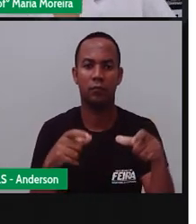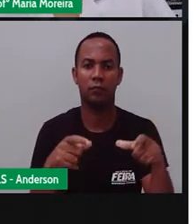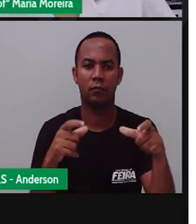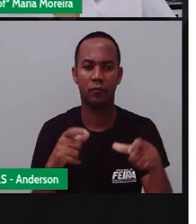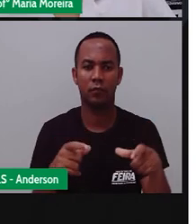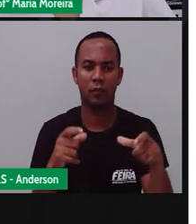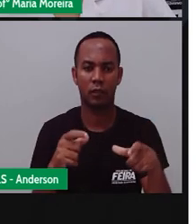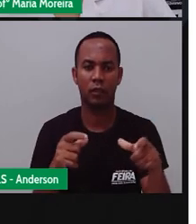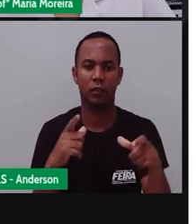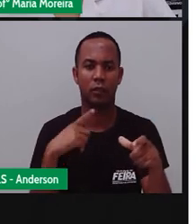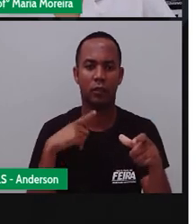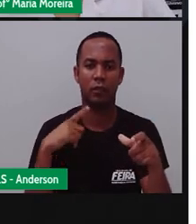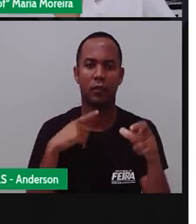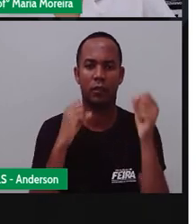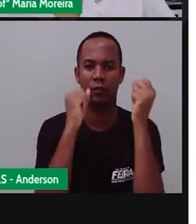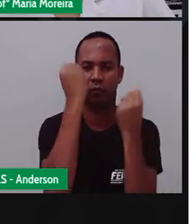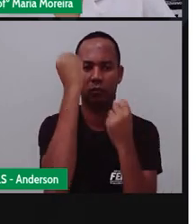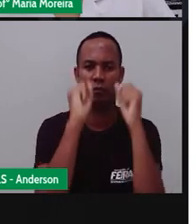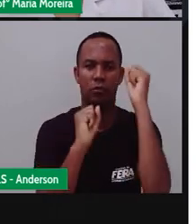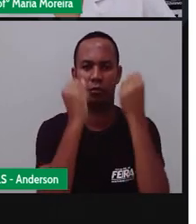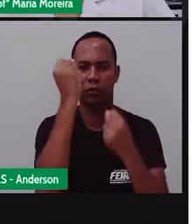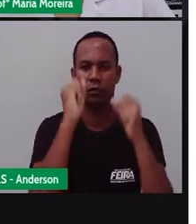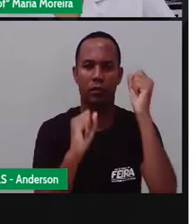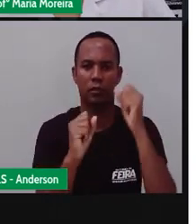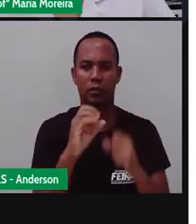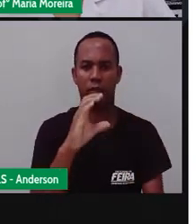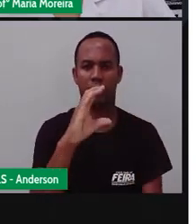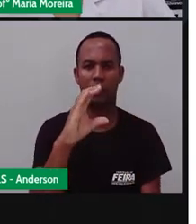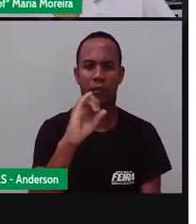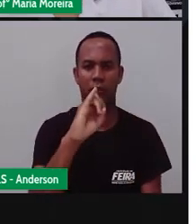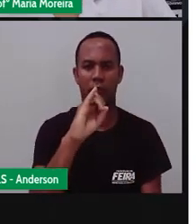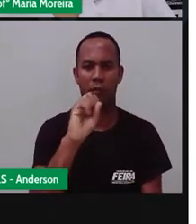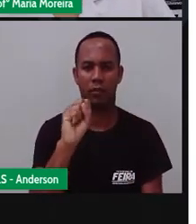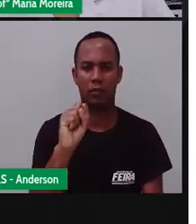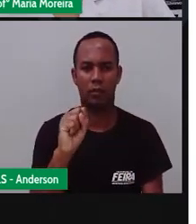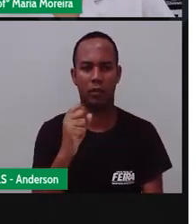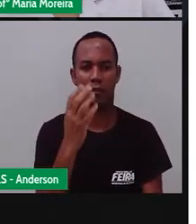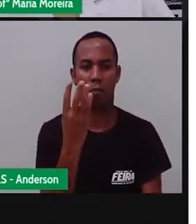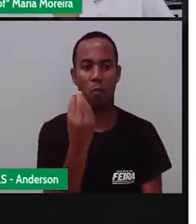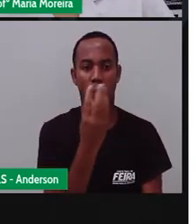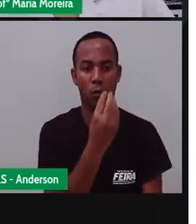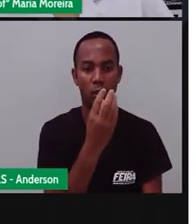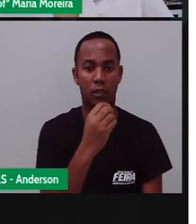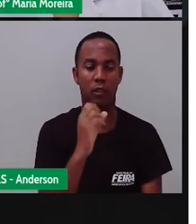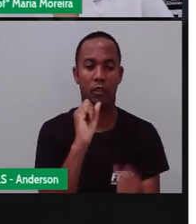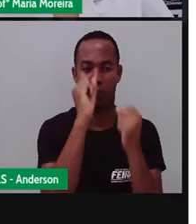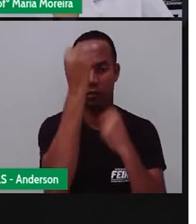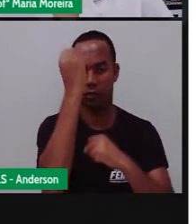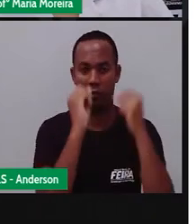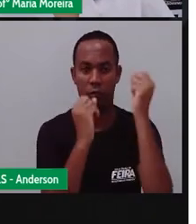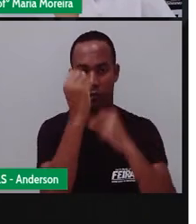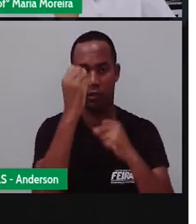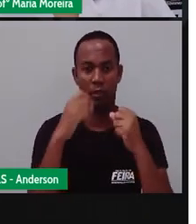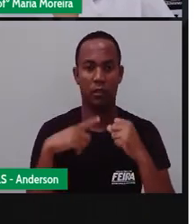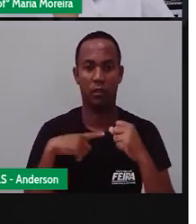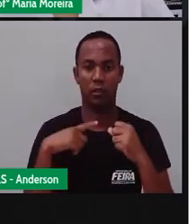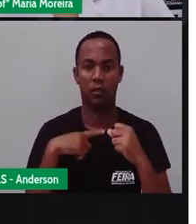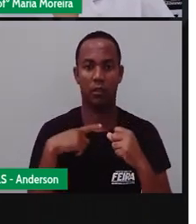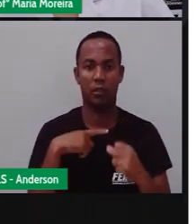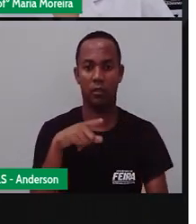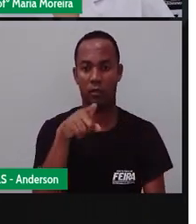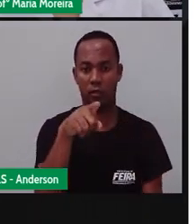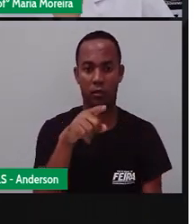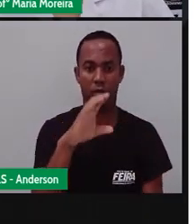Bairros industriais, né? São aqueles que o que predomina as indústrias e fábricas. E aqui em Feira a gente tem esse aqui, o